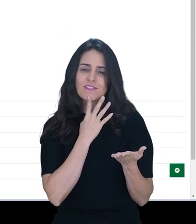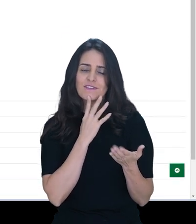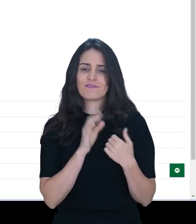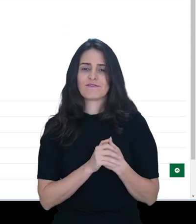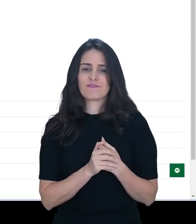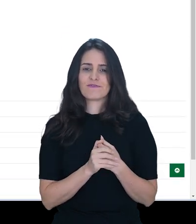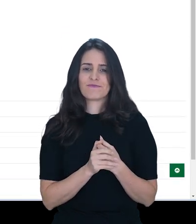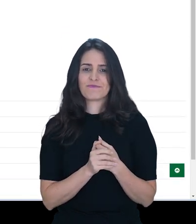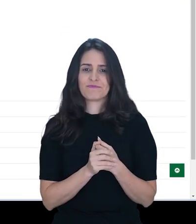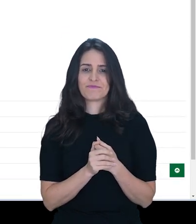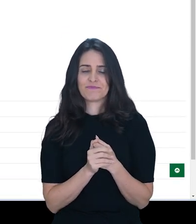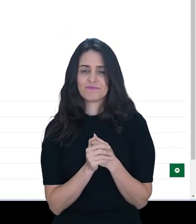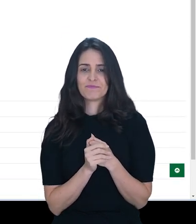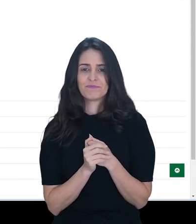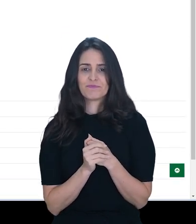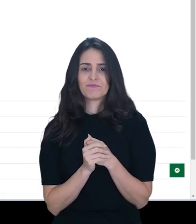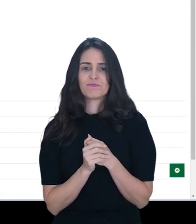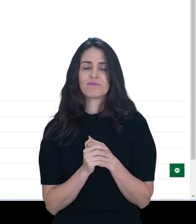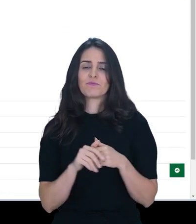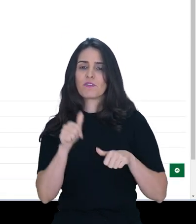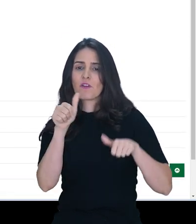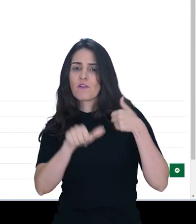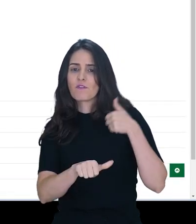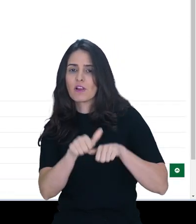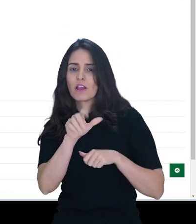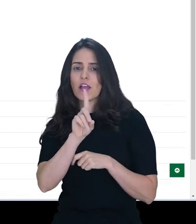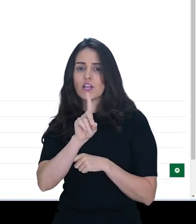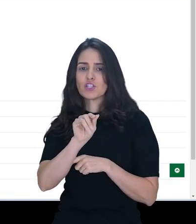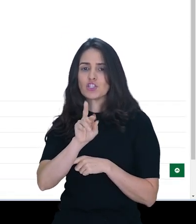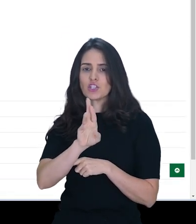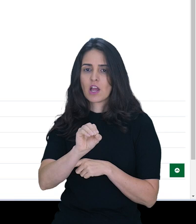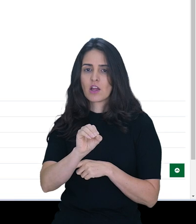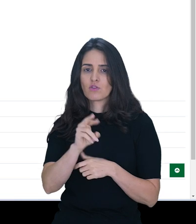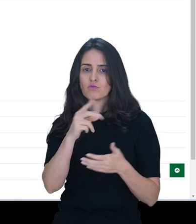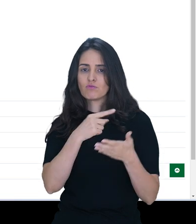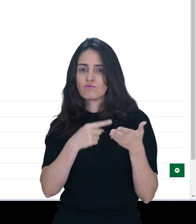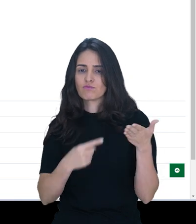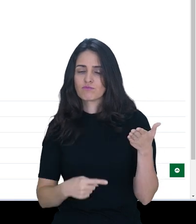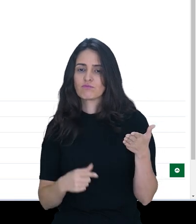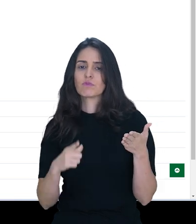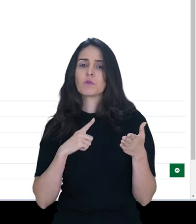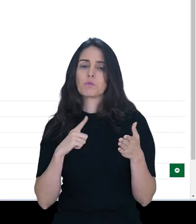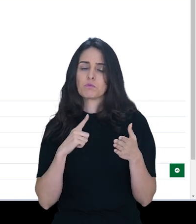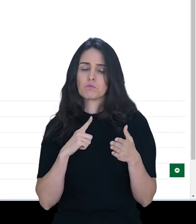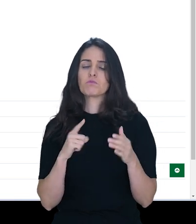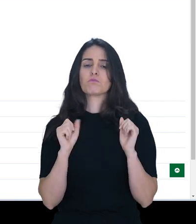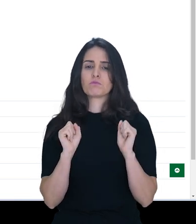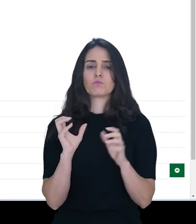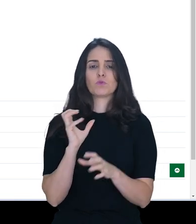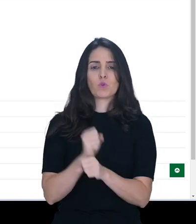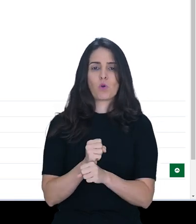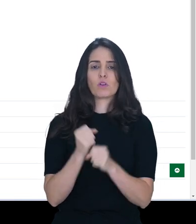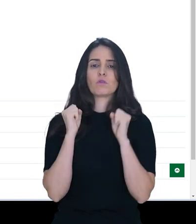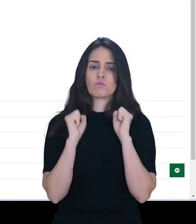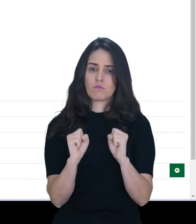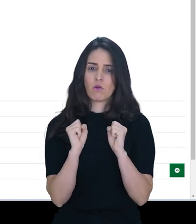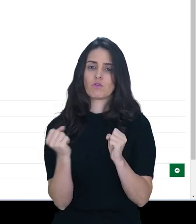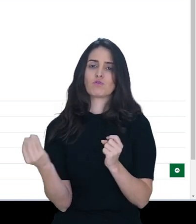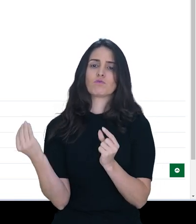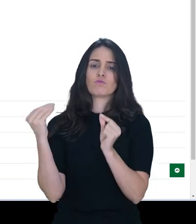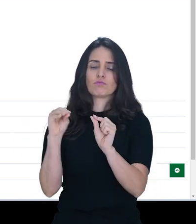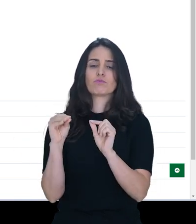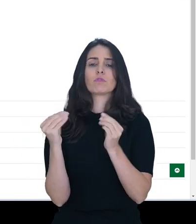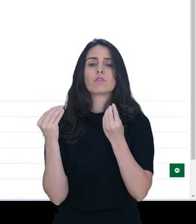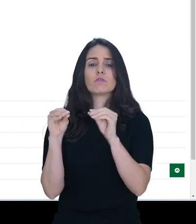configuração de nota. Então, podemos avaliar o diário e ter a nota correspondente no relatório de notas. Temos que